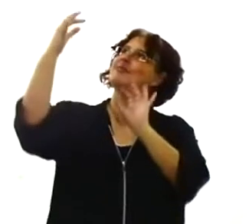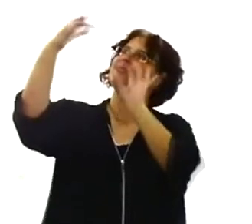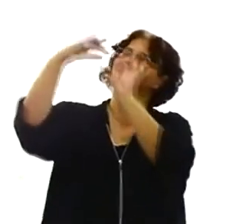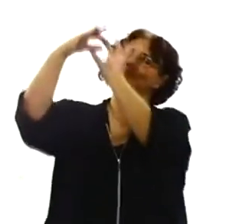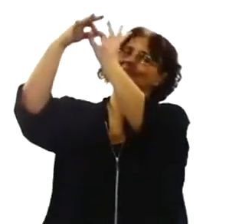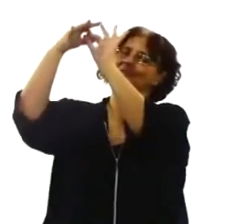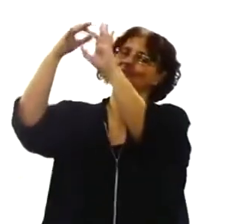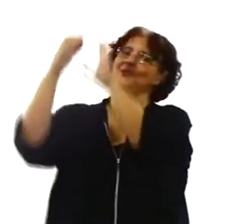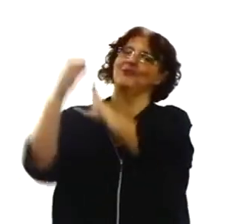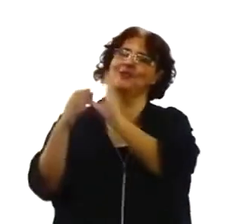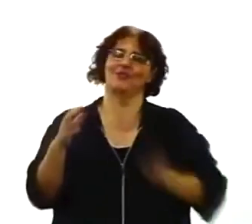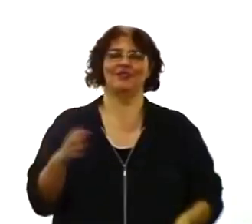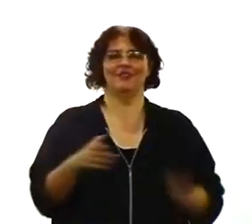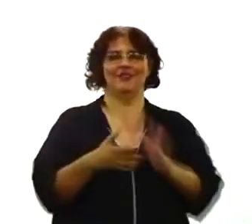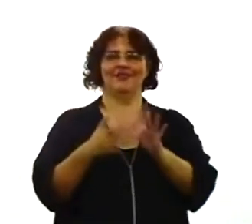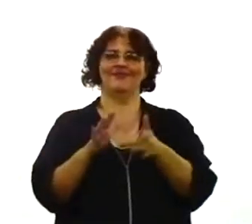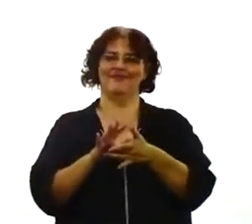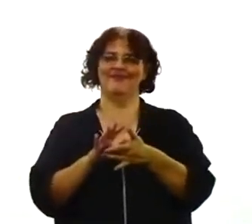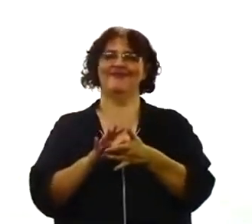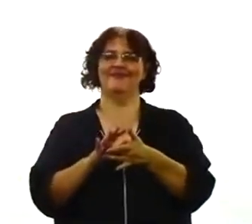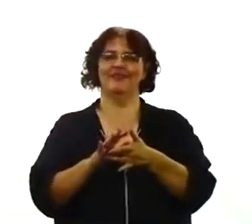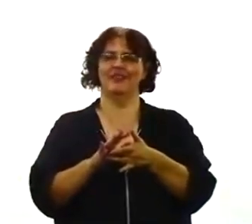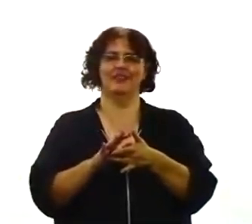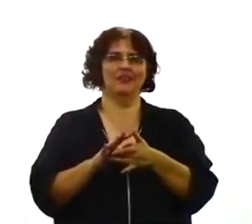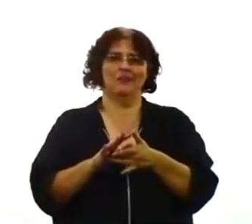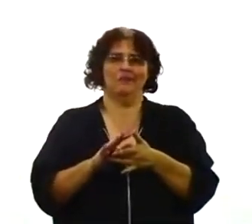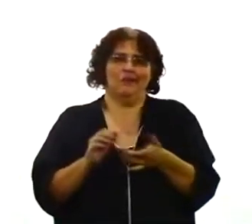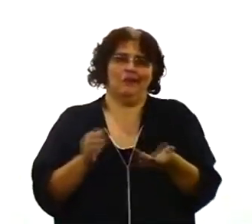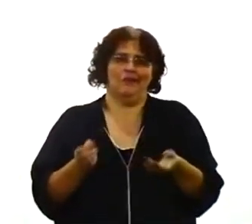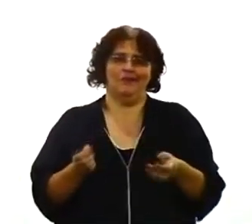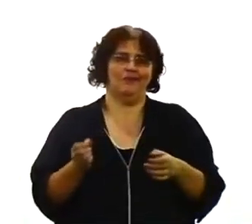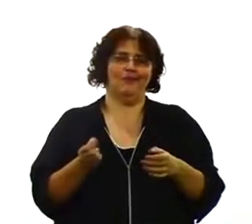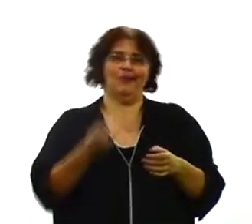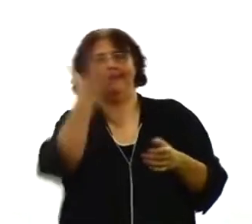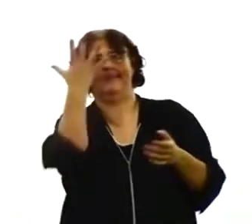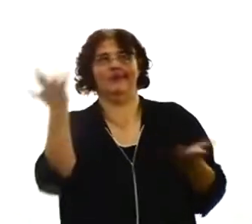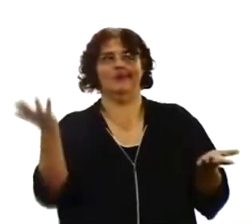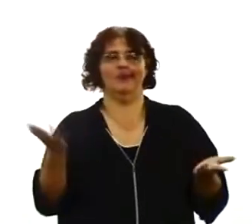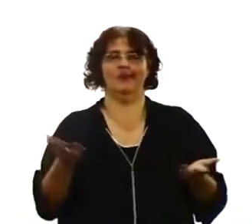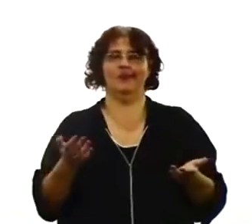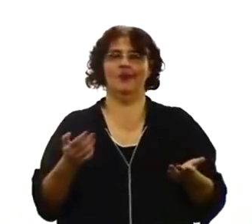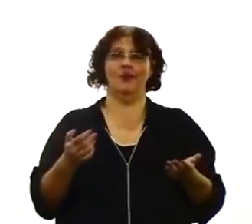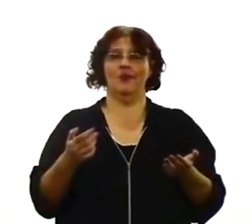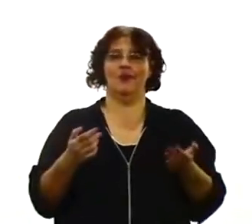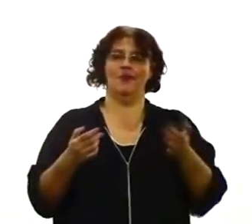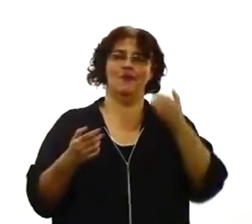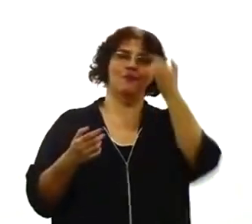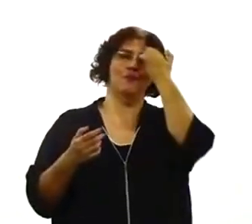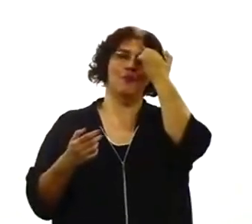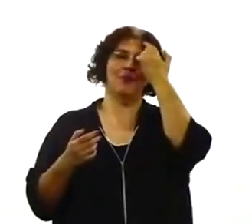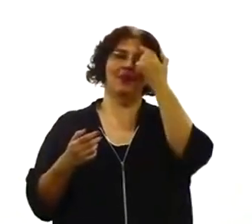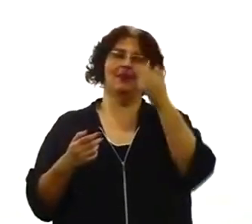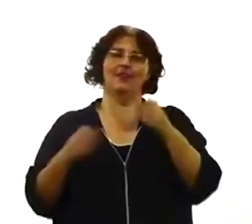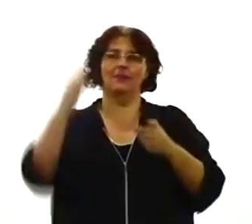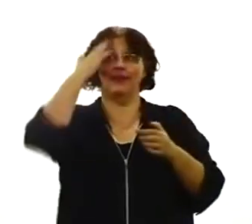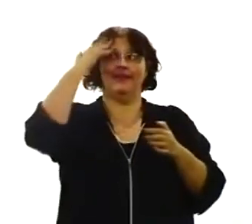Cristo. Isso não é algo por acaso. Isso não é um instante de lucidez que a gente tem. É mais do que isso. Sabe